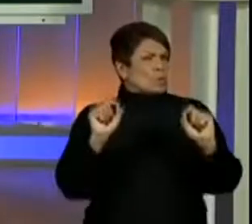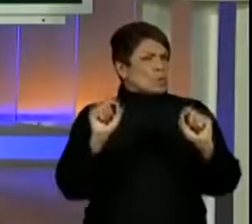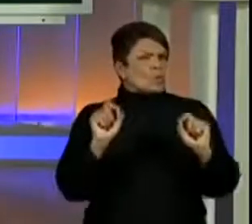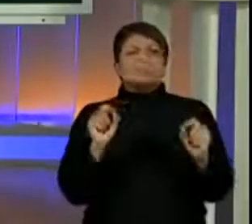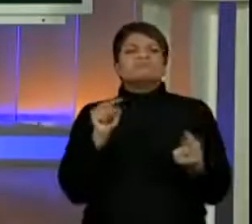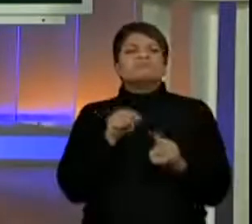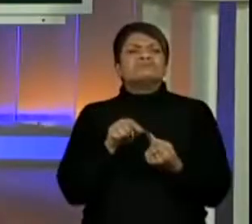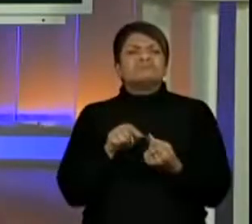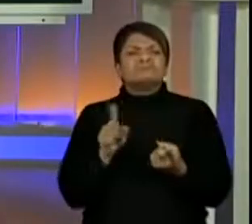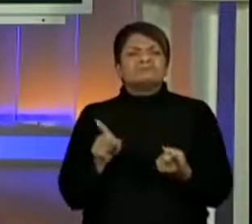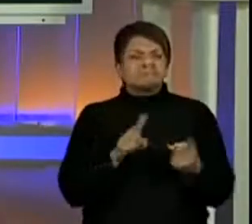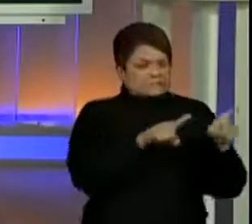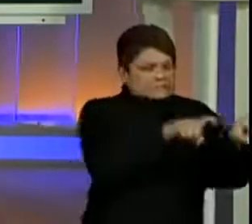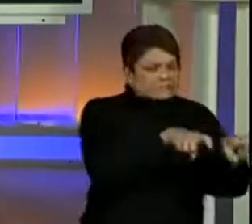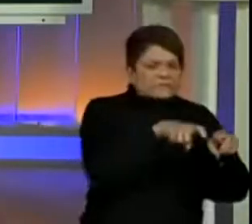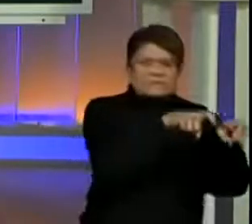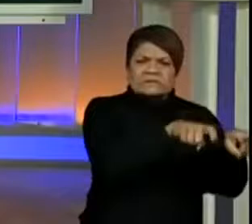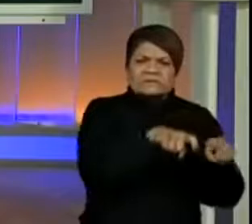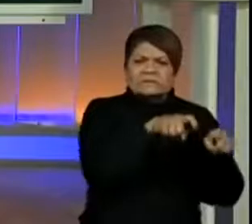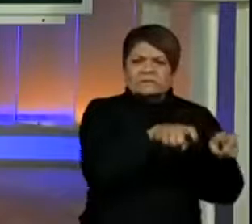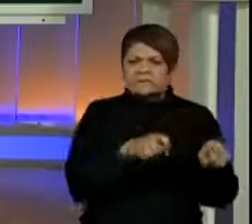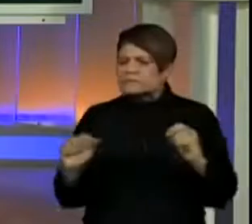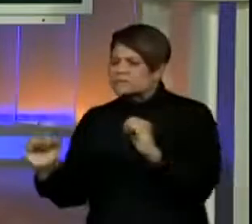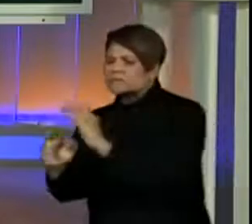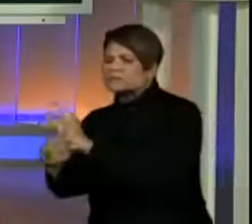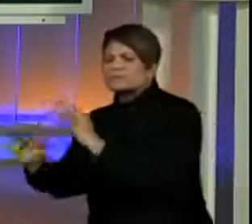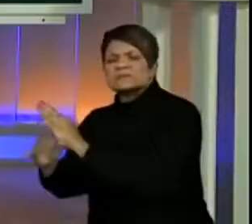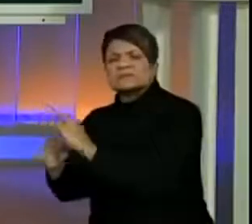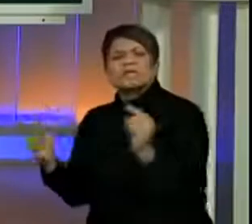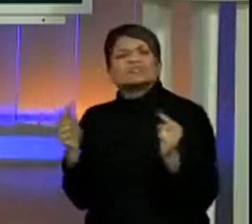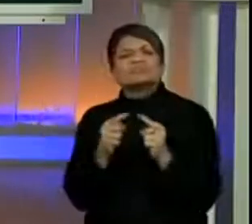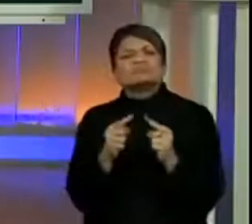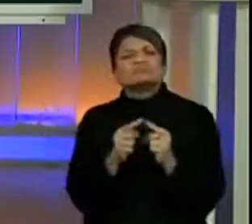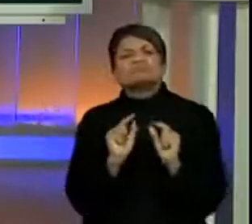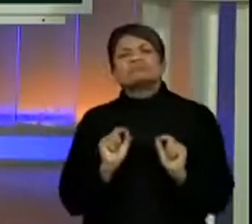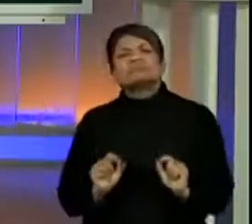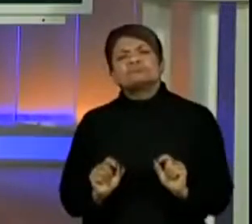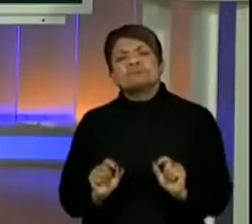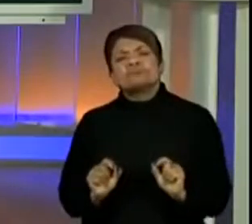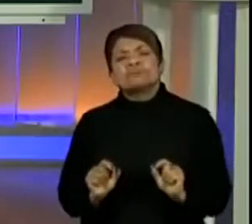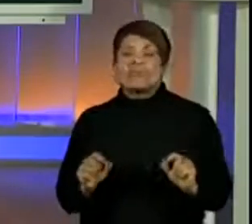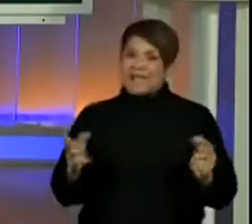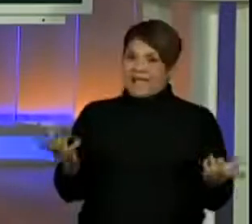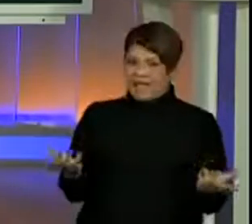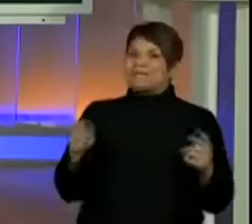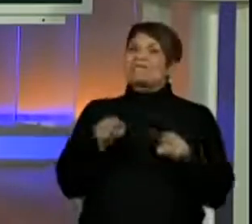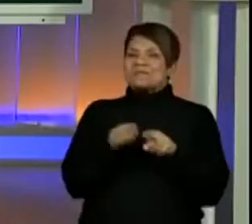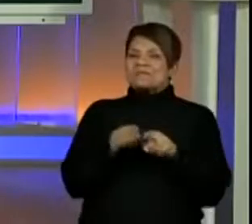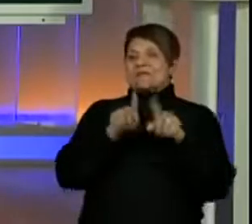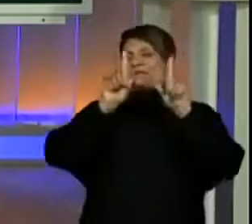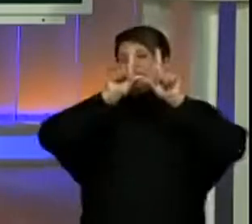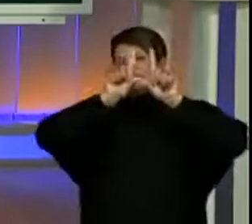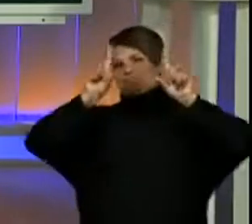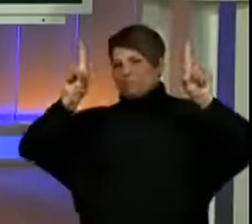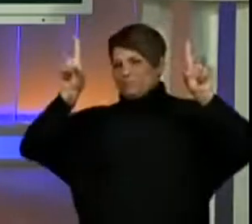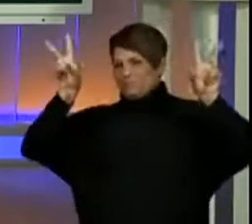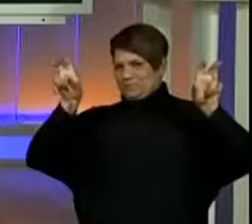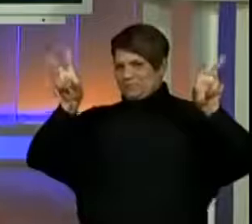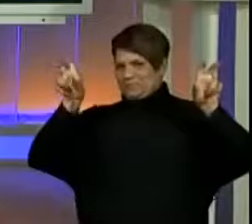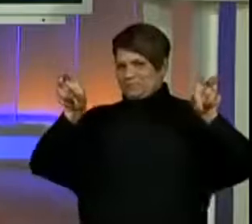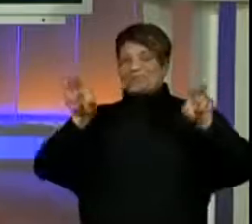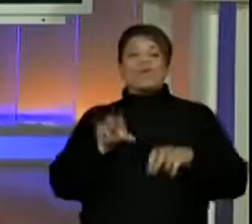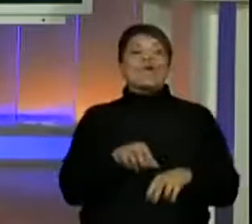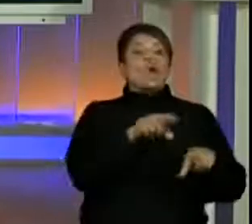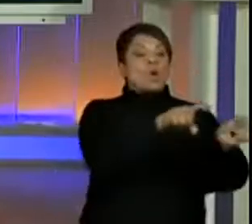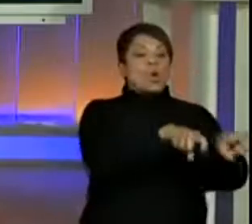ver o campo com a cidade? Eu até coloquei o nome dessa aula assim, rural